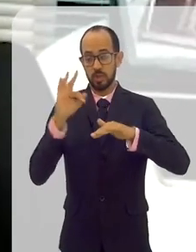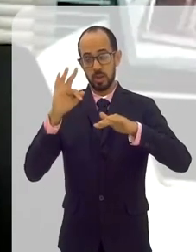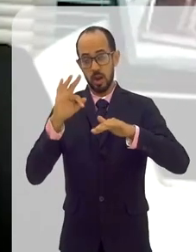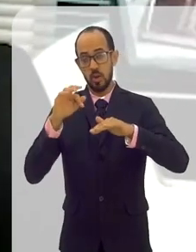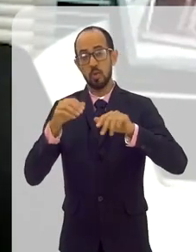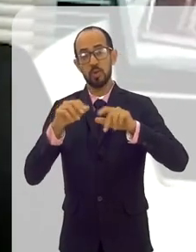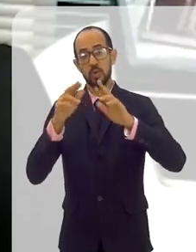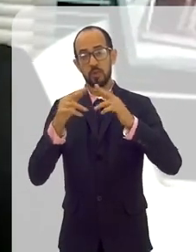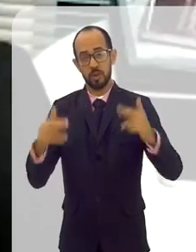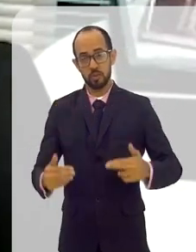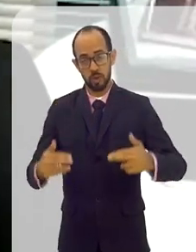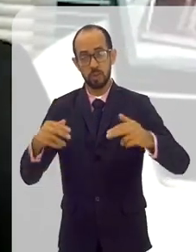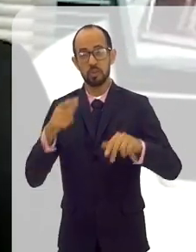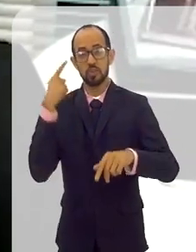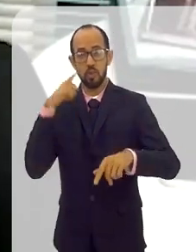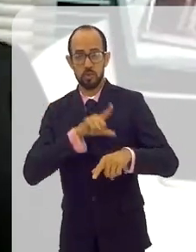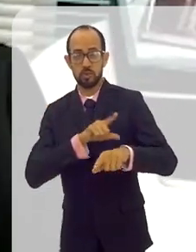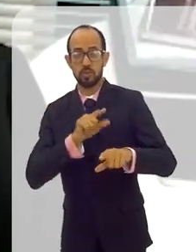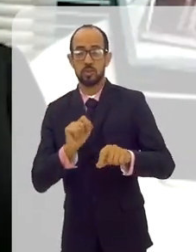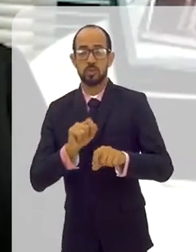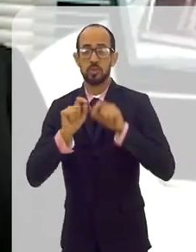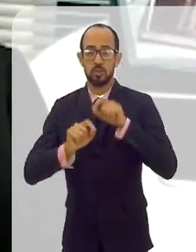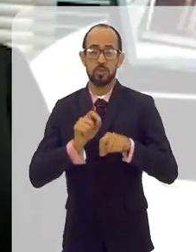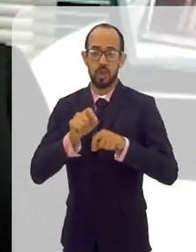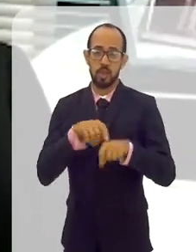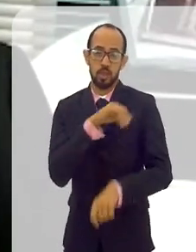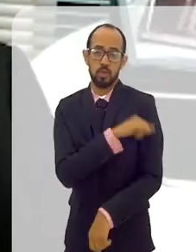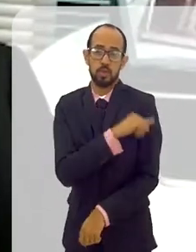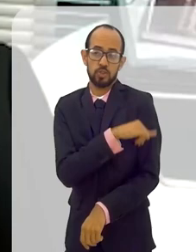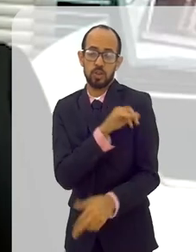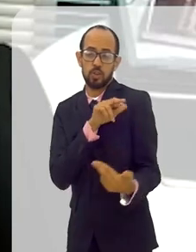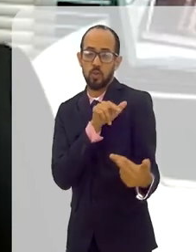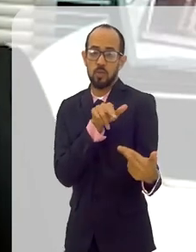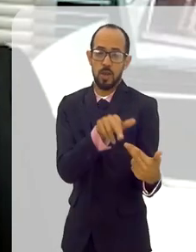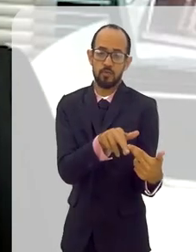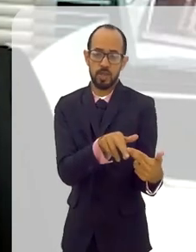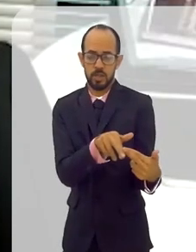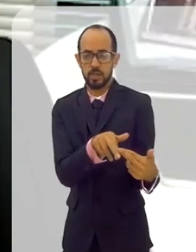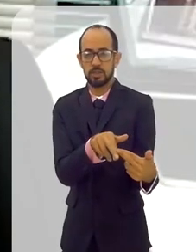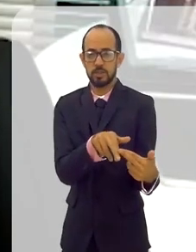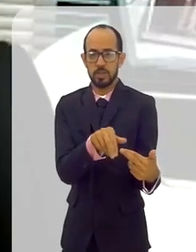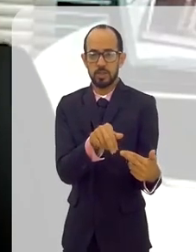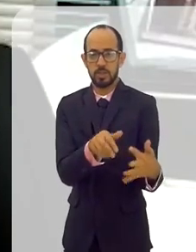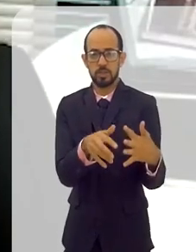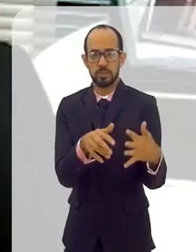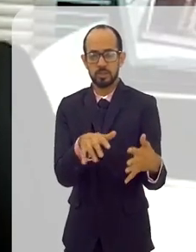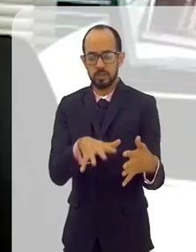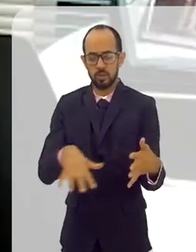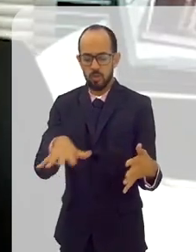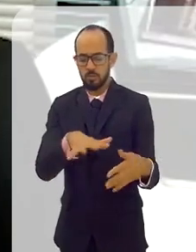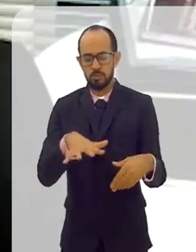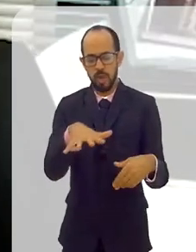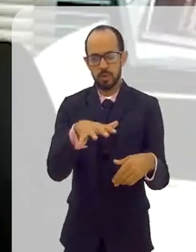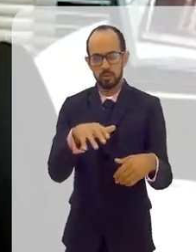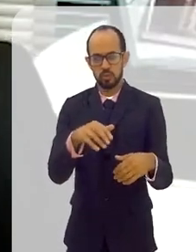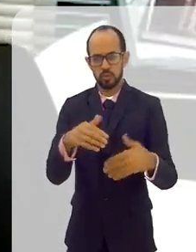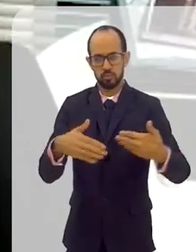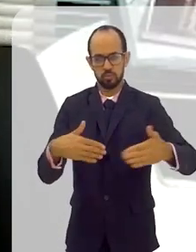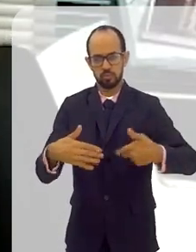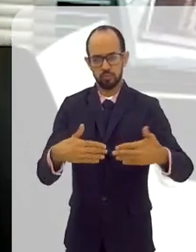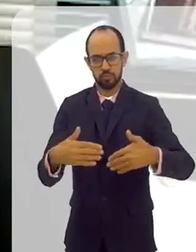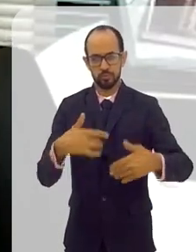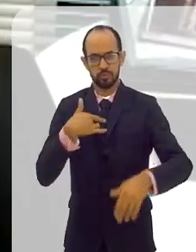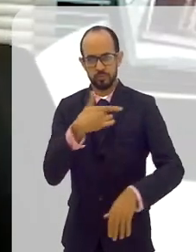estaduais, os institutos federais, a gente possa ter o Rio de Janeiro como referência nesse complexo